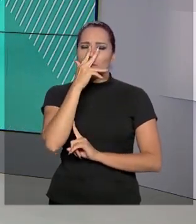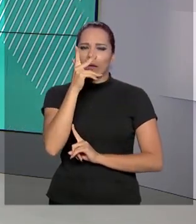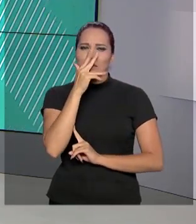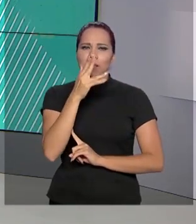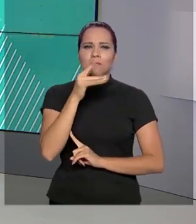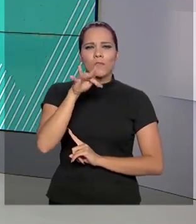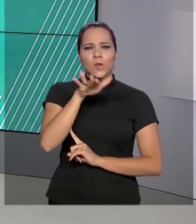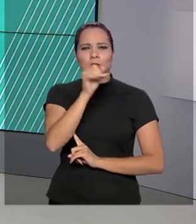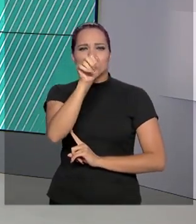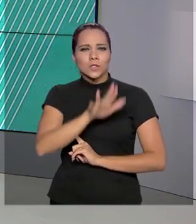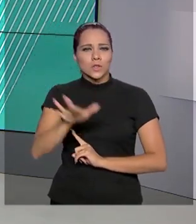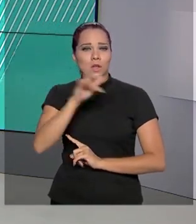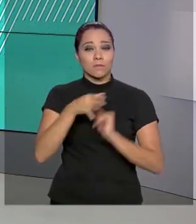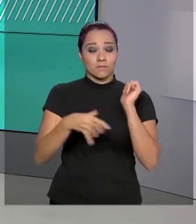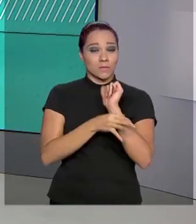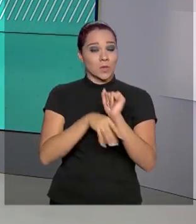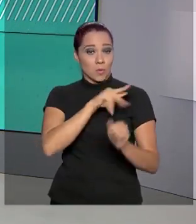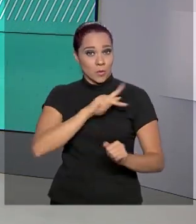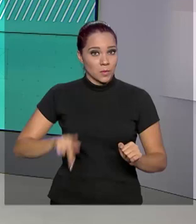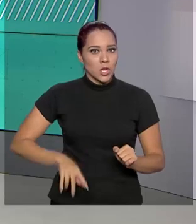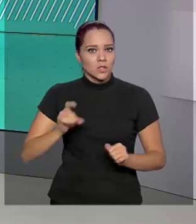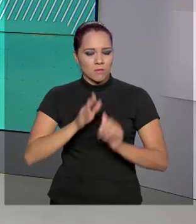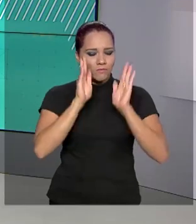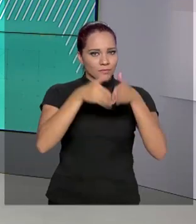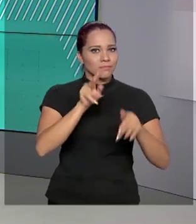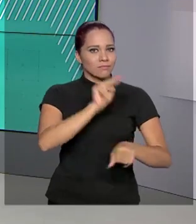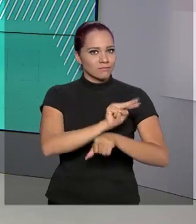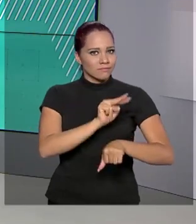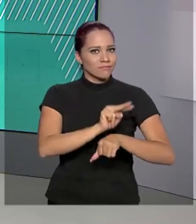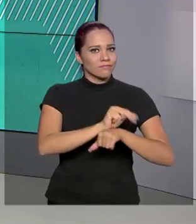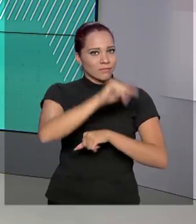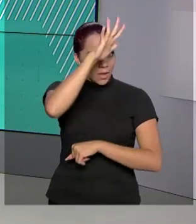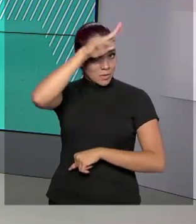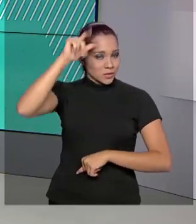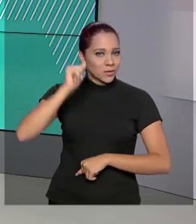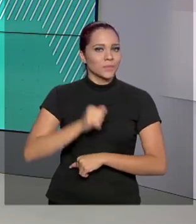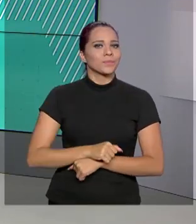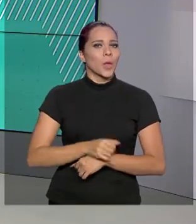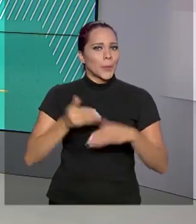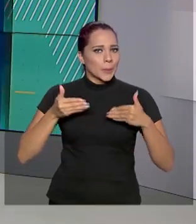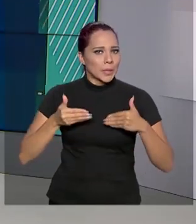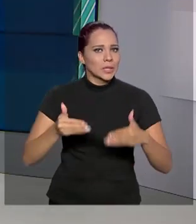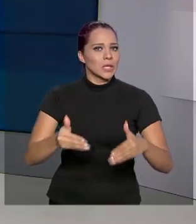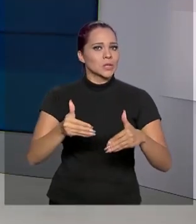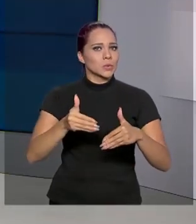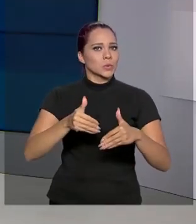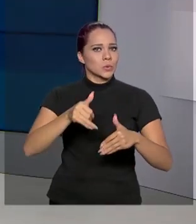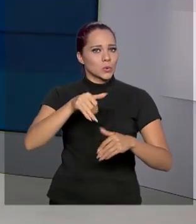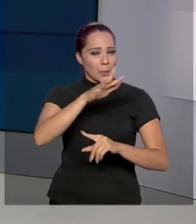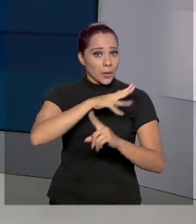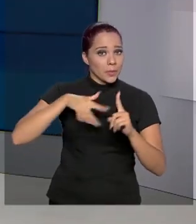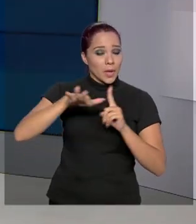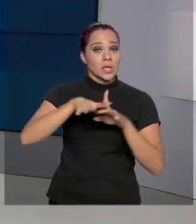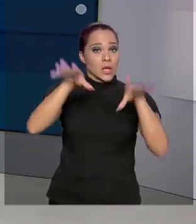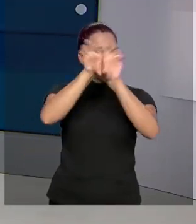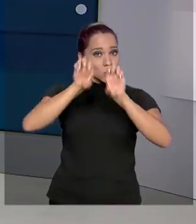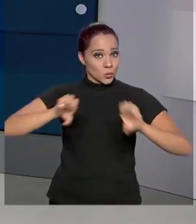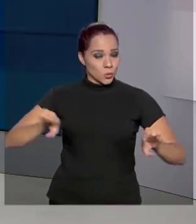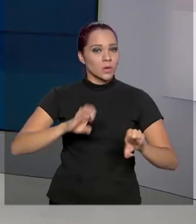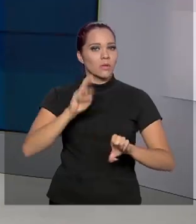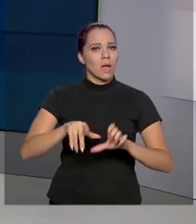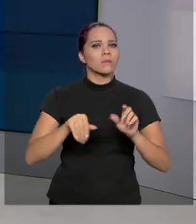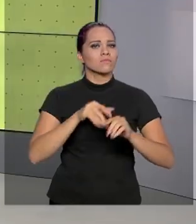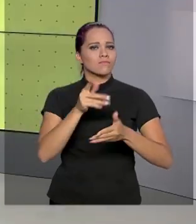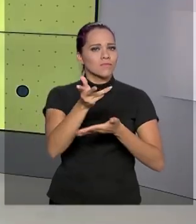de Segurança Pública, mas voltada à proteção da Amazônia. Segundo o ministro do Meio Ambiente, Ricardo Salles, a estrutura da Força está